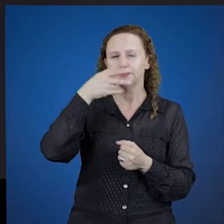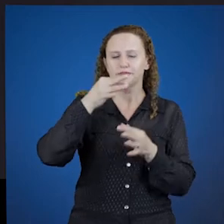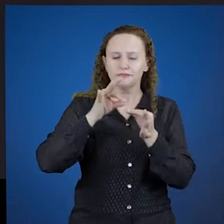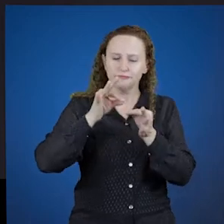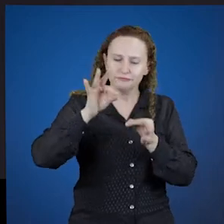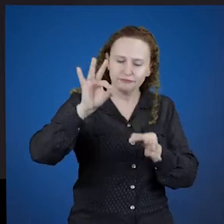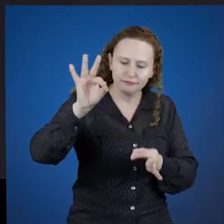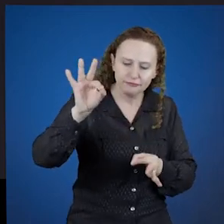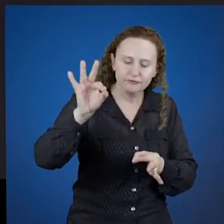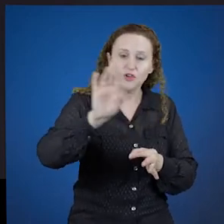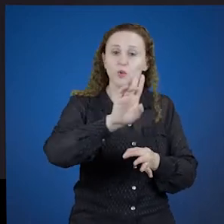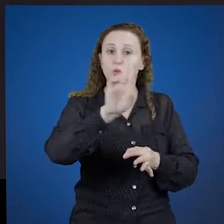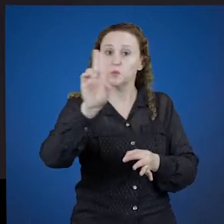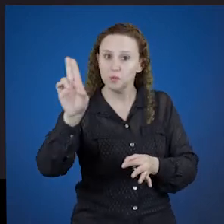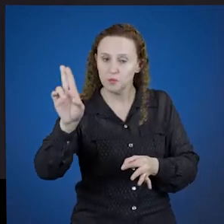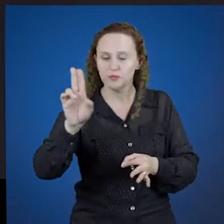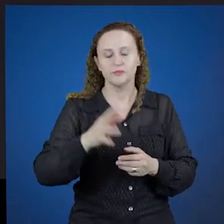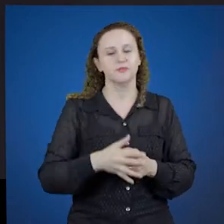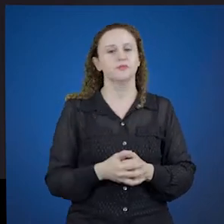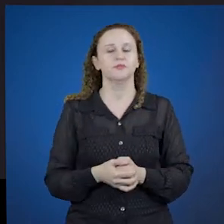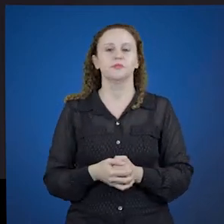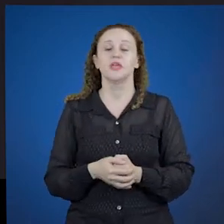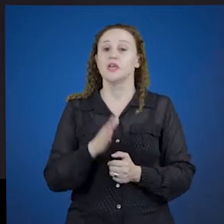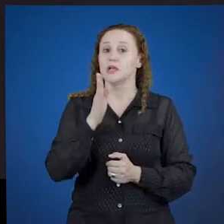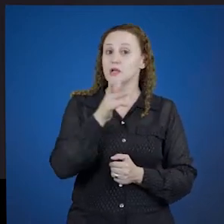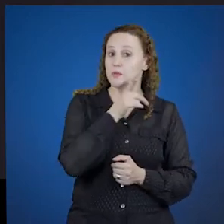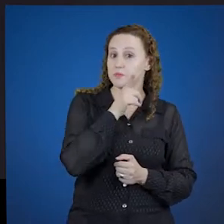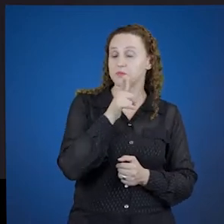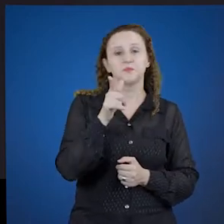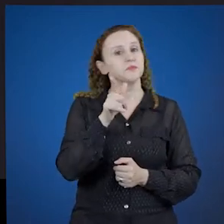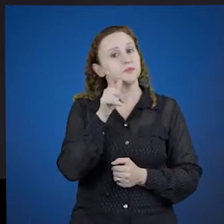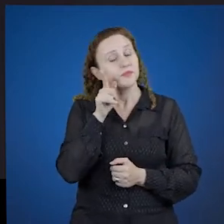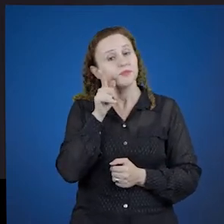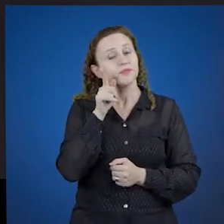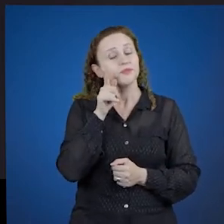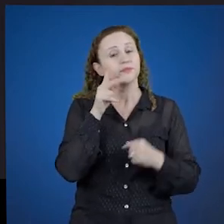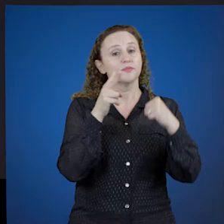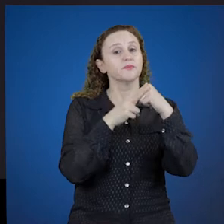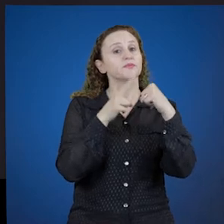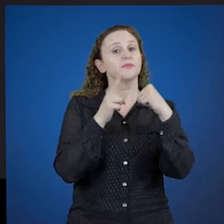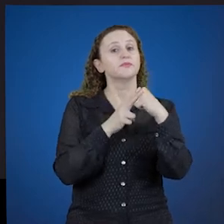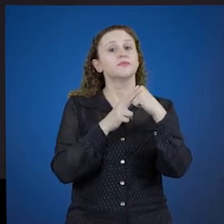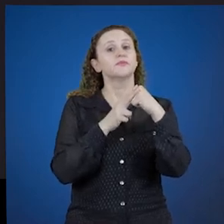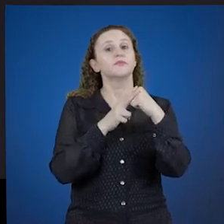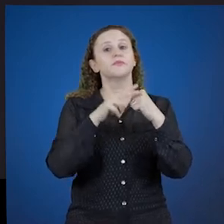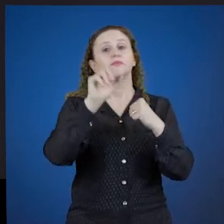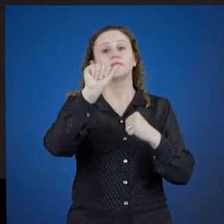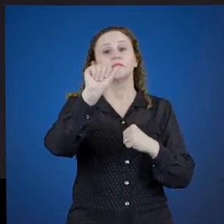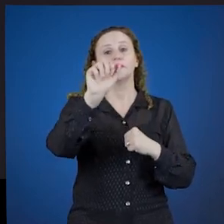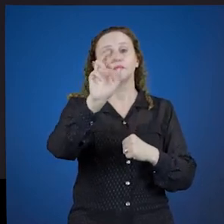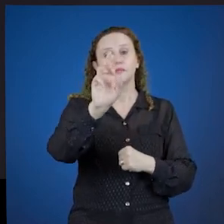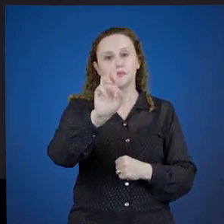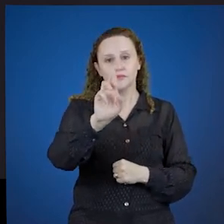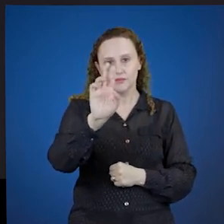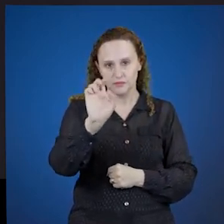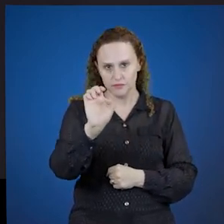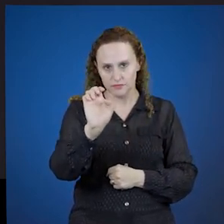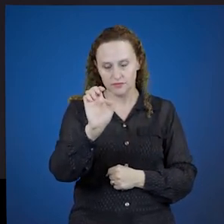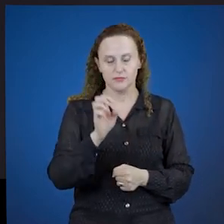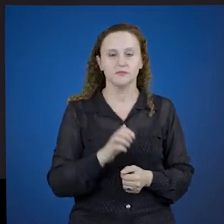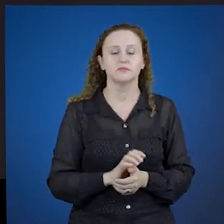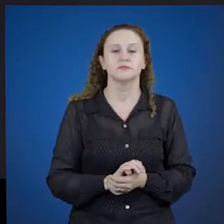nome em si do verbo. No latim, os verbos terminados em are